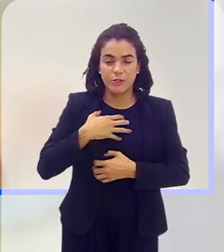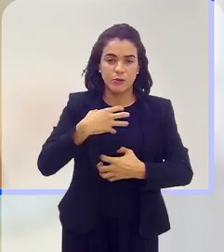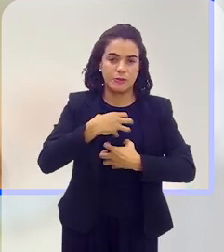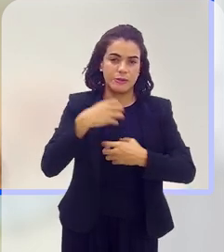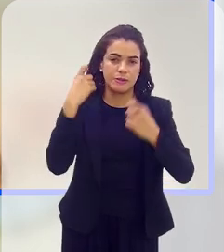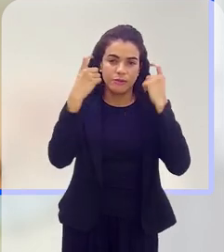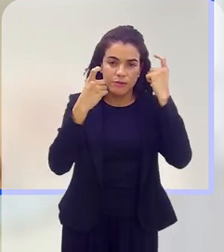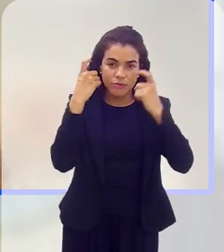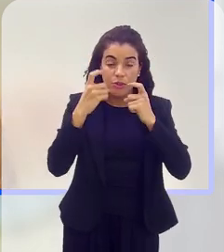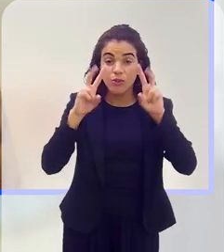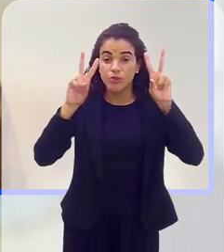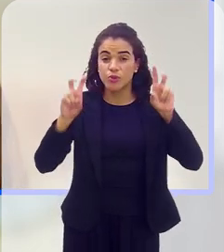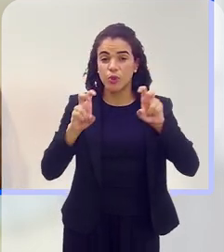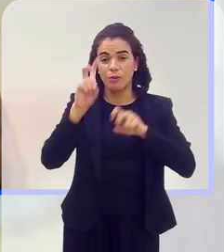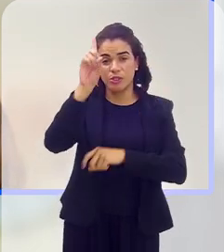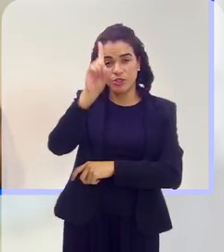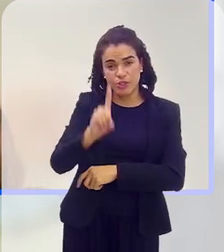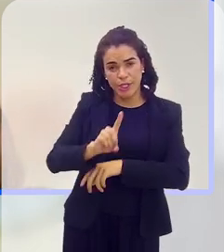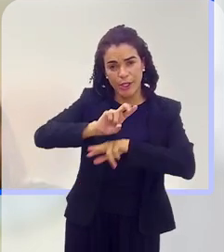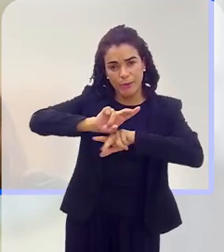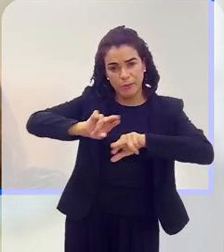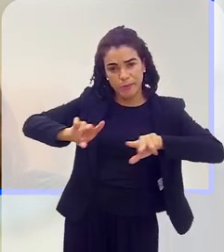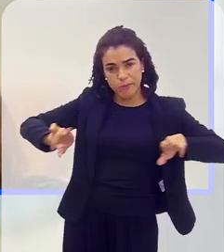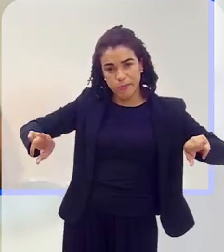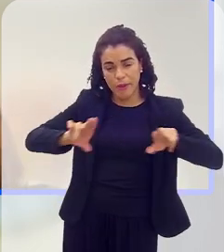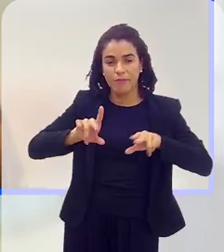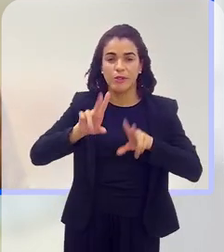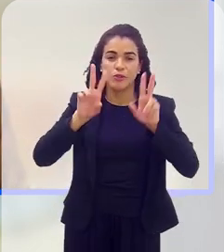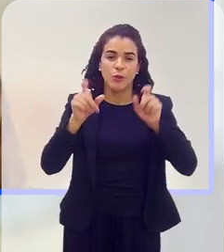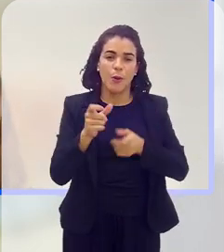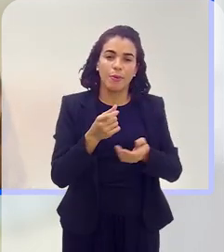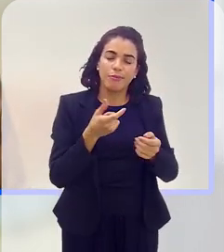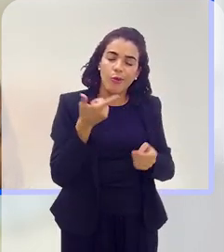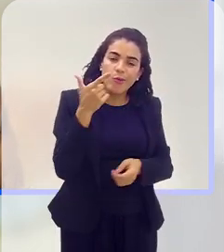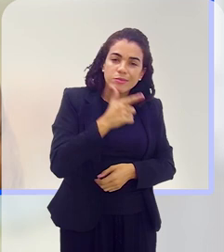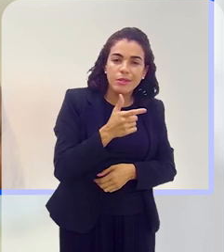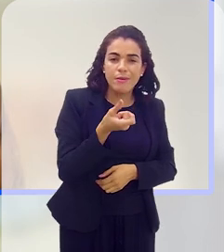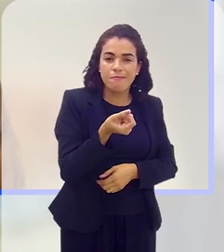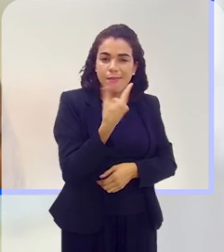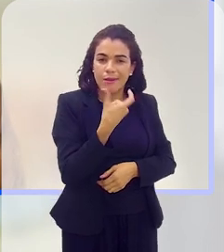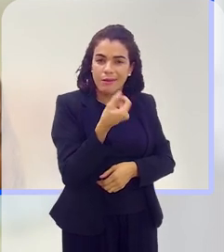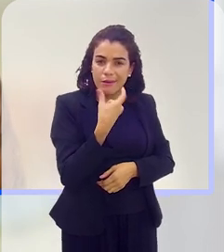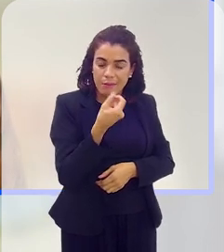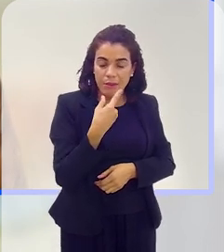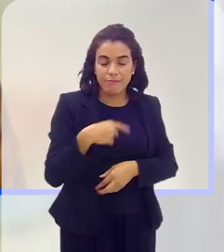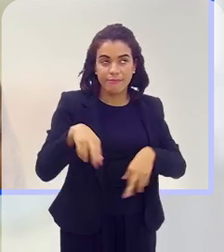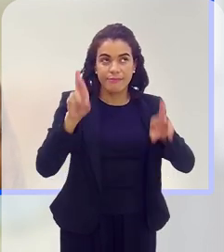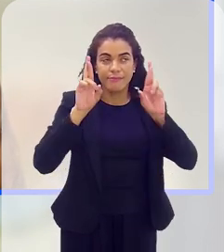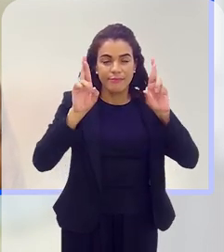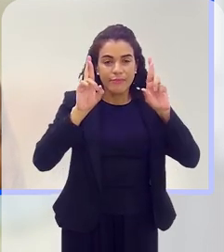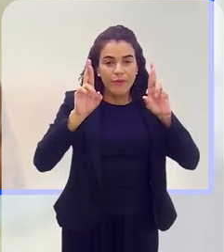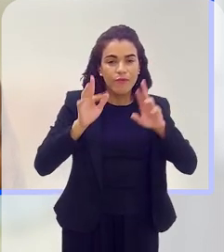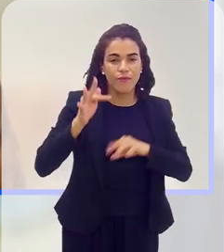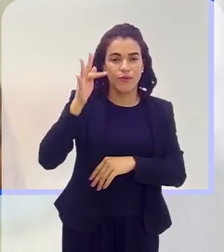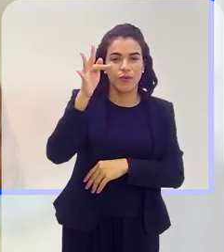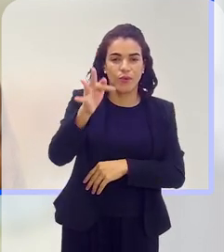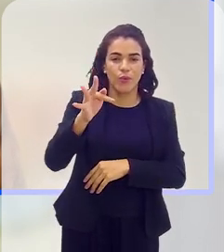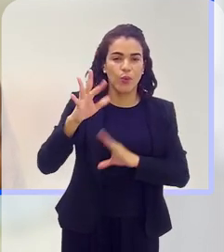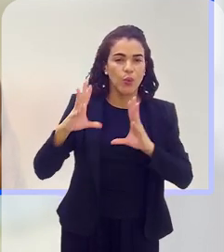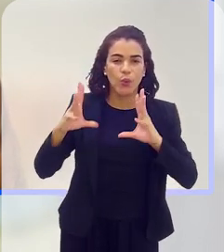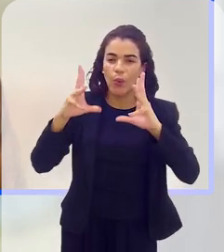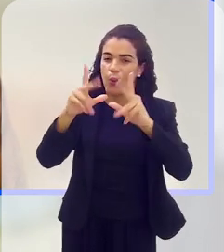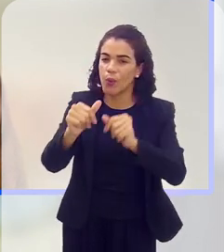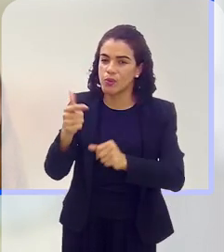preocupa muito. Na questão de direitos, né, essa parte muito ali do medicamento, a gente, se Deus quiser chegar um dia que